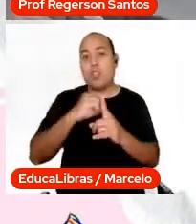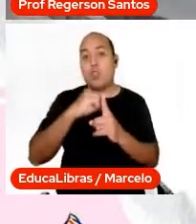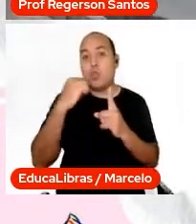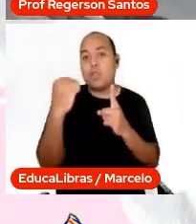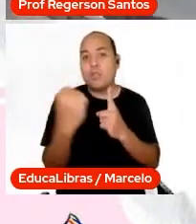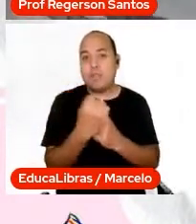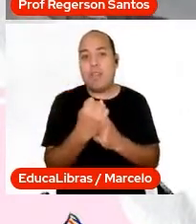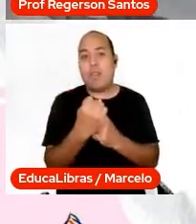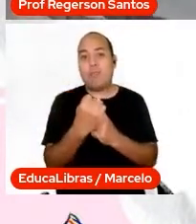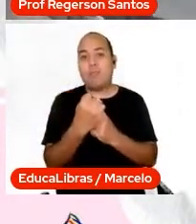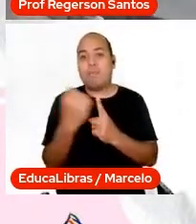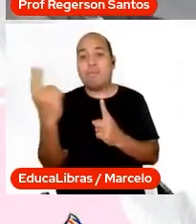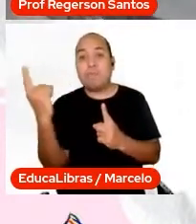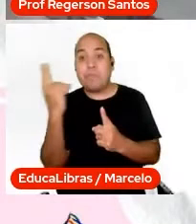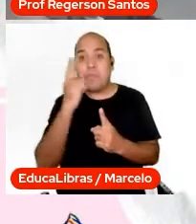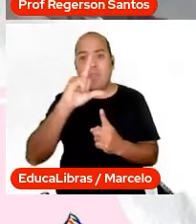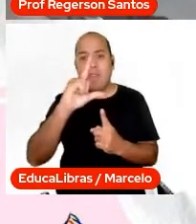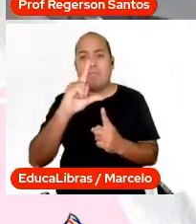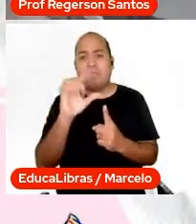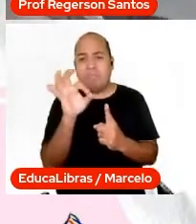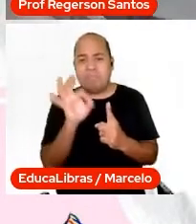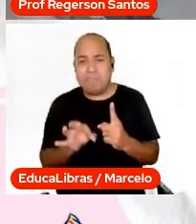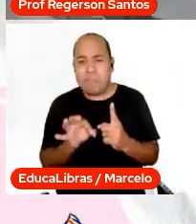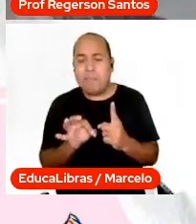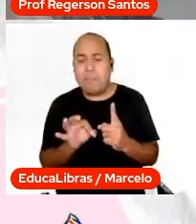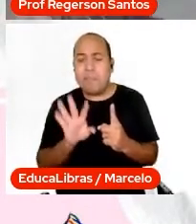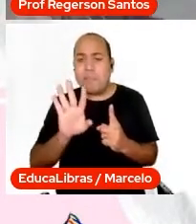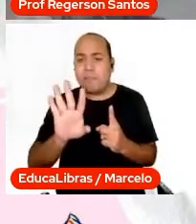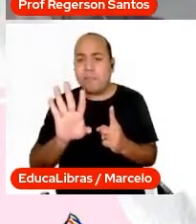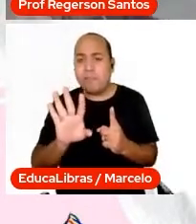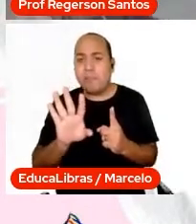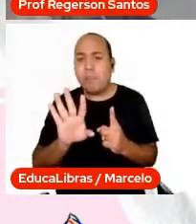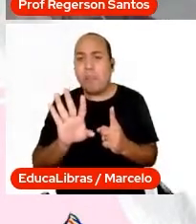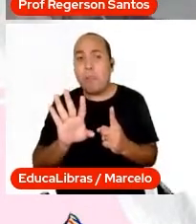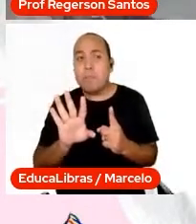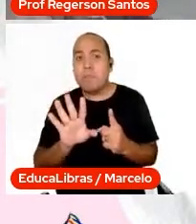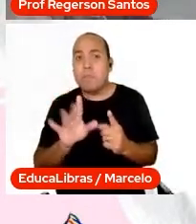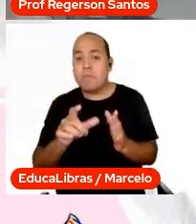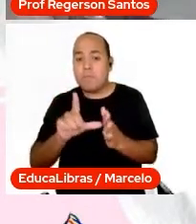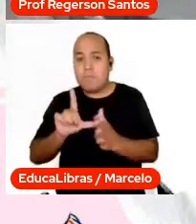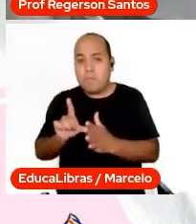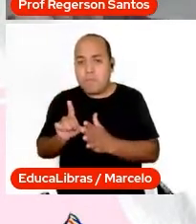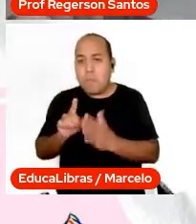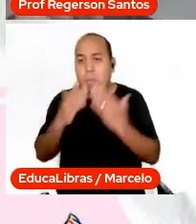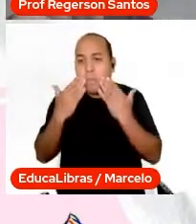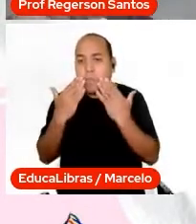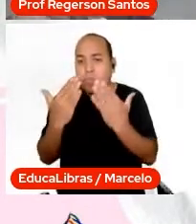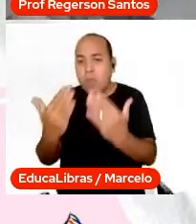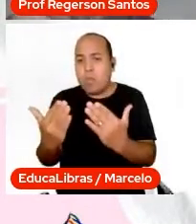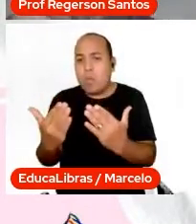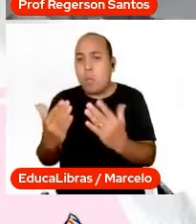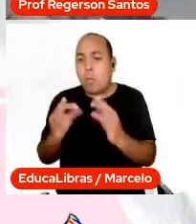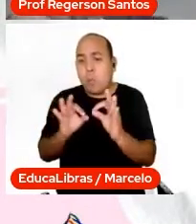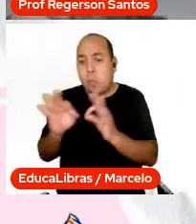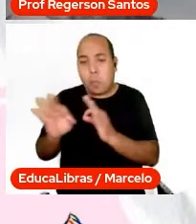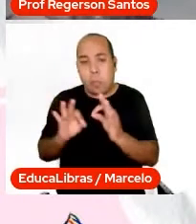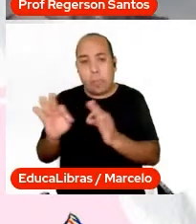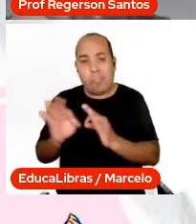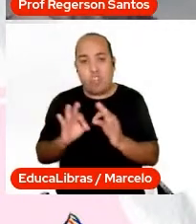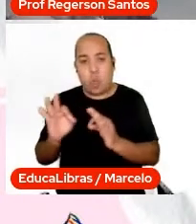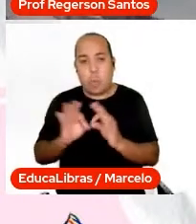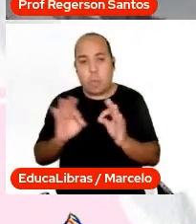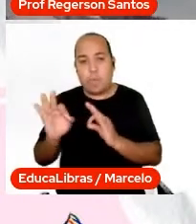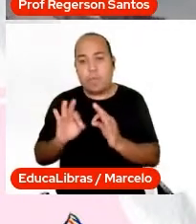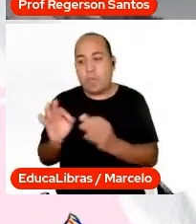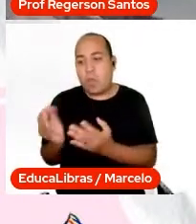ter a sua função propriamente dita, consolidada, se a gente mostrar, se nós formarmos realmente esses